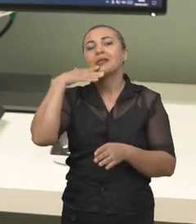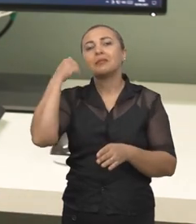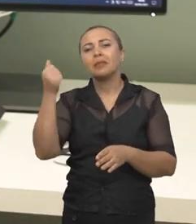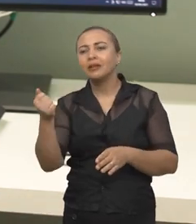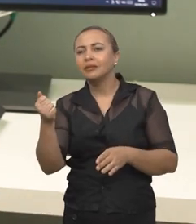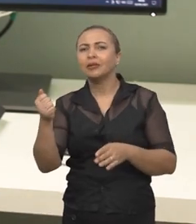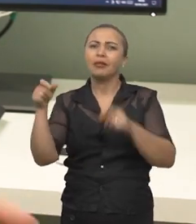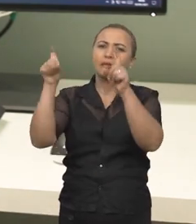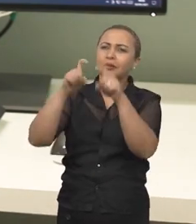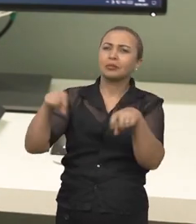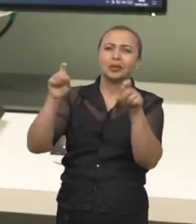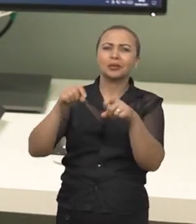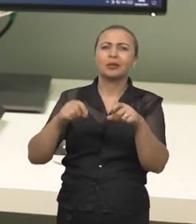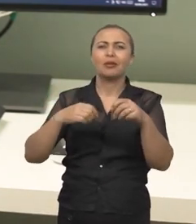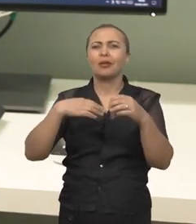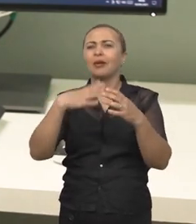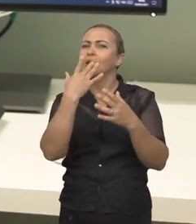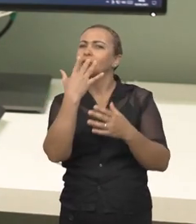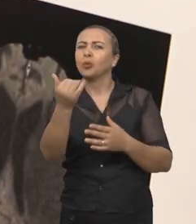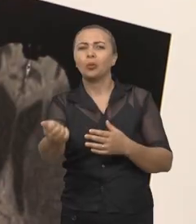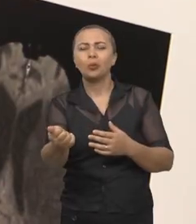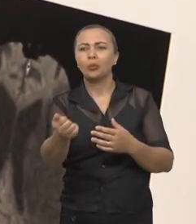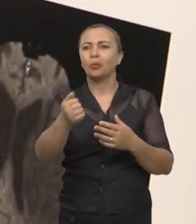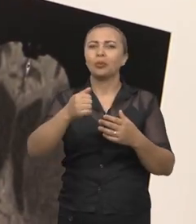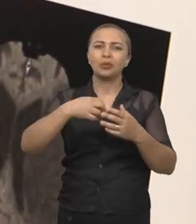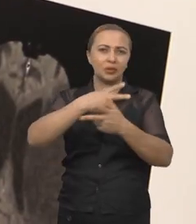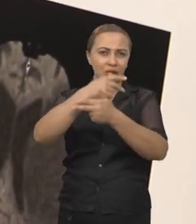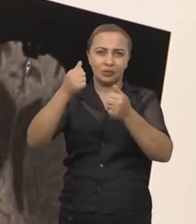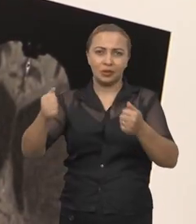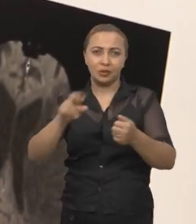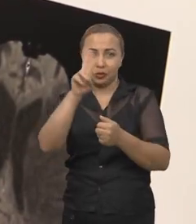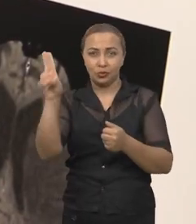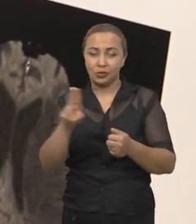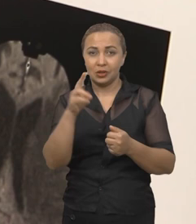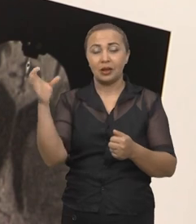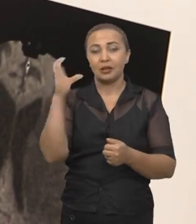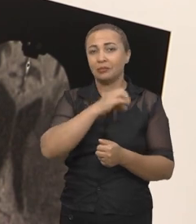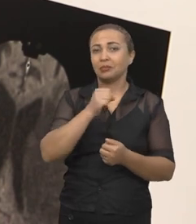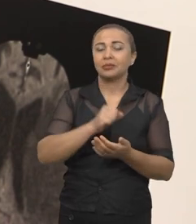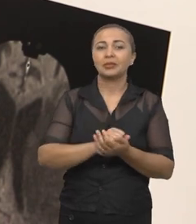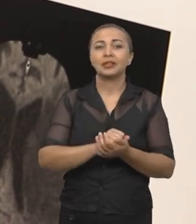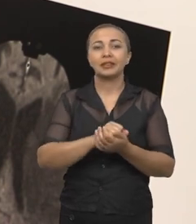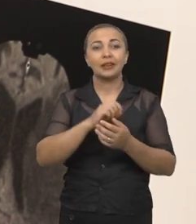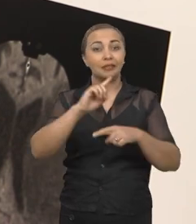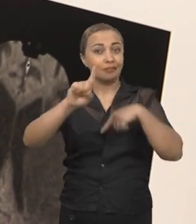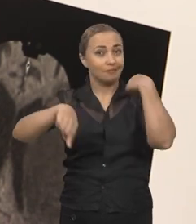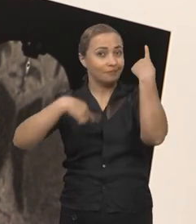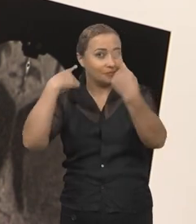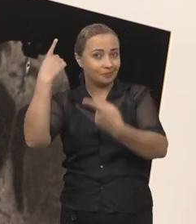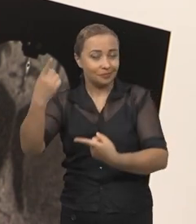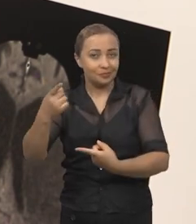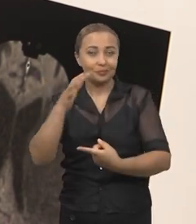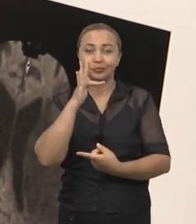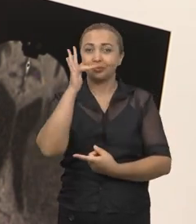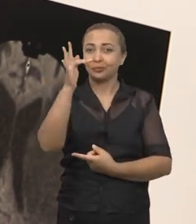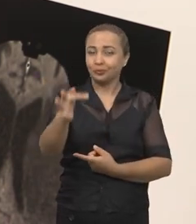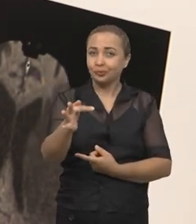interfaceamento essas coisas vai passar por um teste de usabilidade só após isso